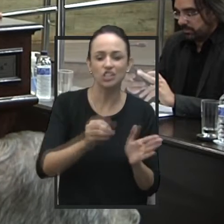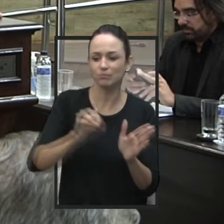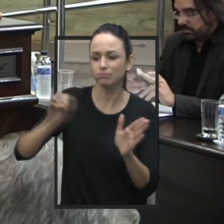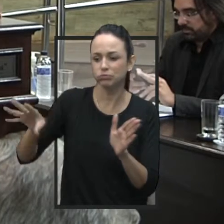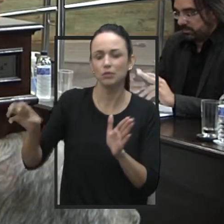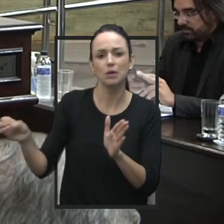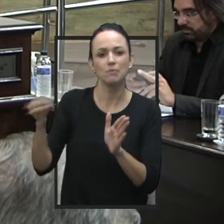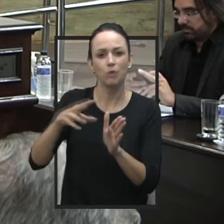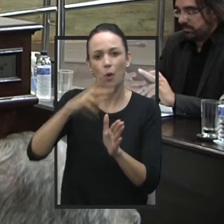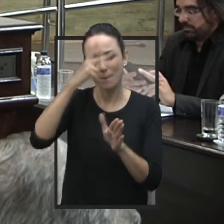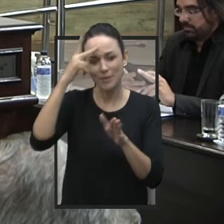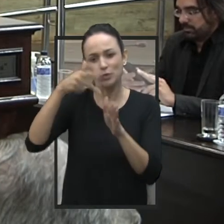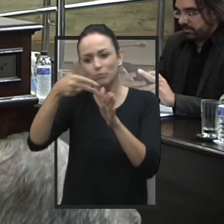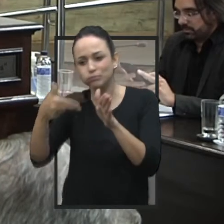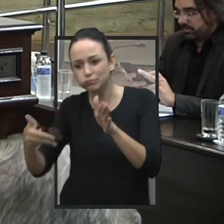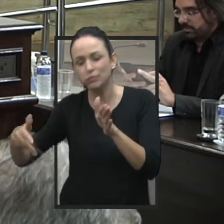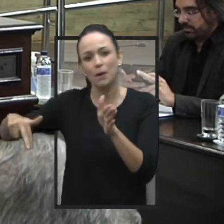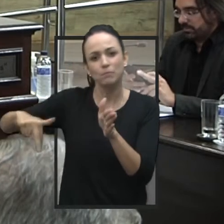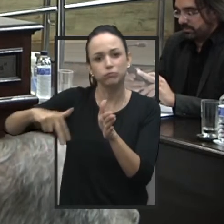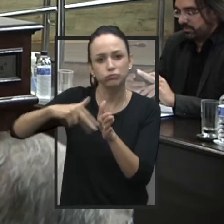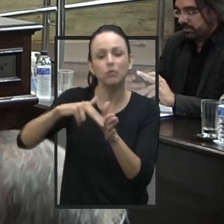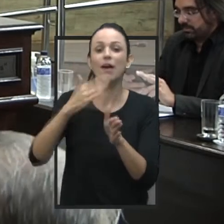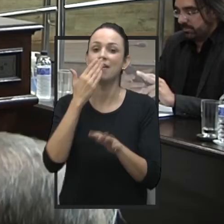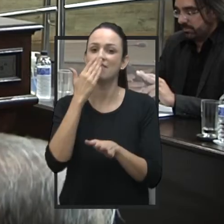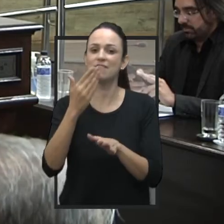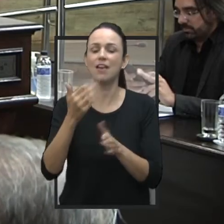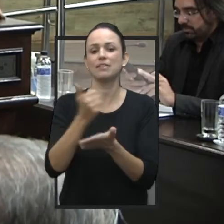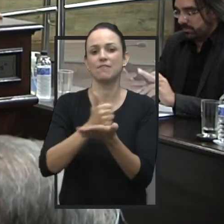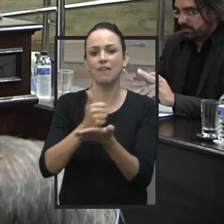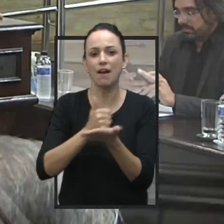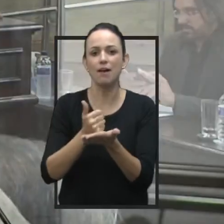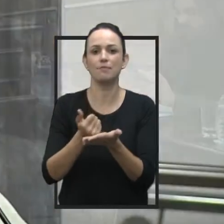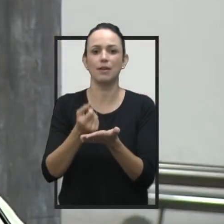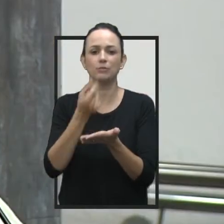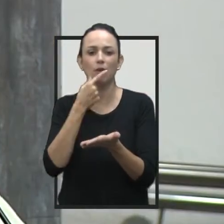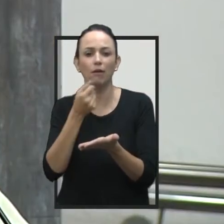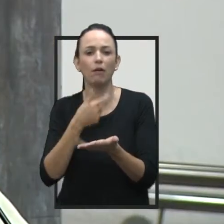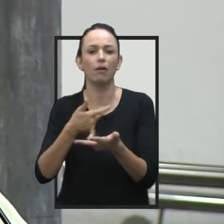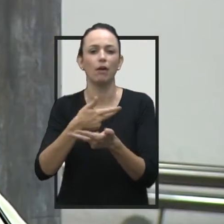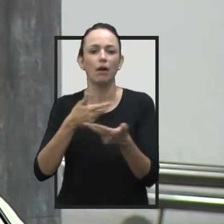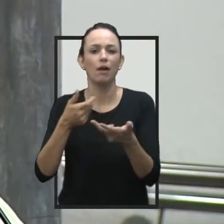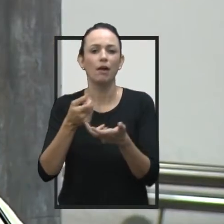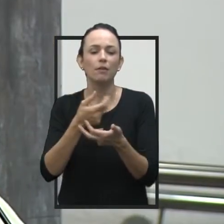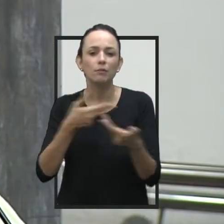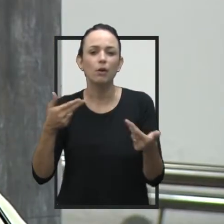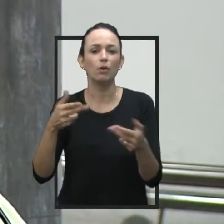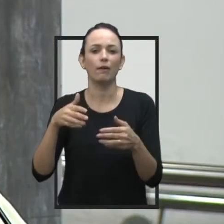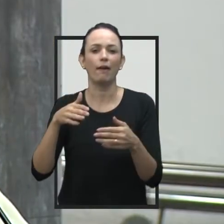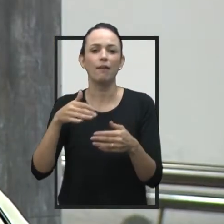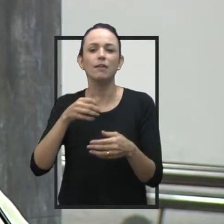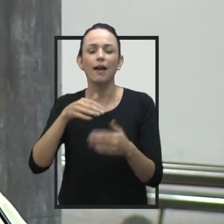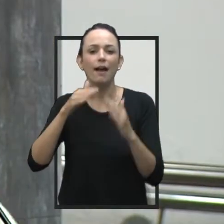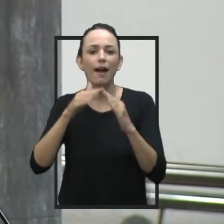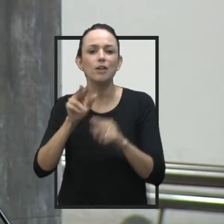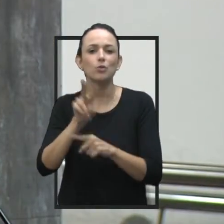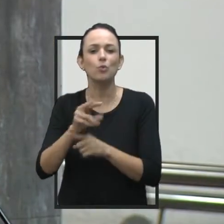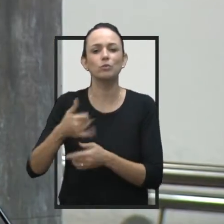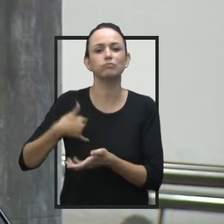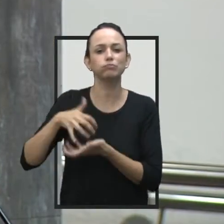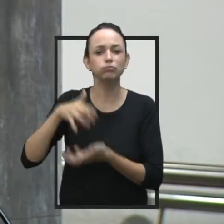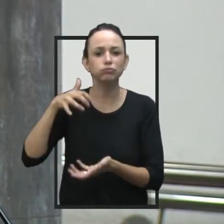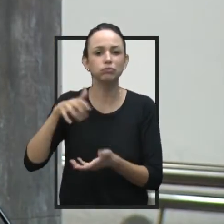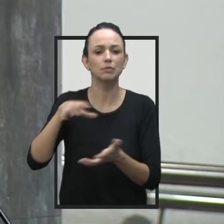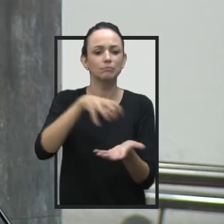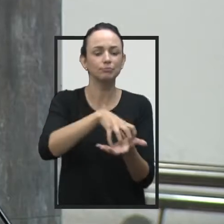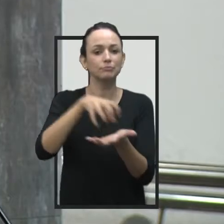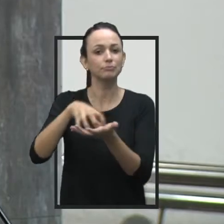produtos, embarque e desembarque de pessoas em frente às farmácias, drogarias, casas de repouso ou de acolhimento de idosos